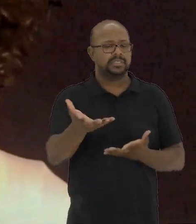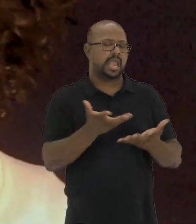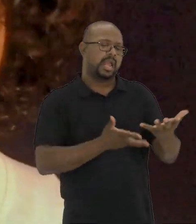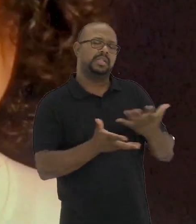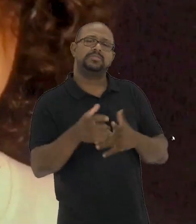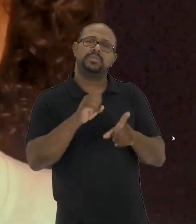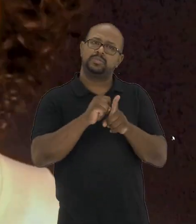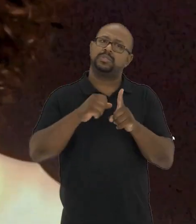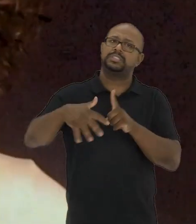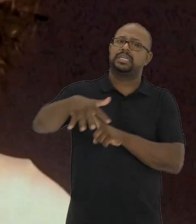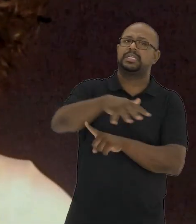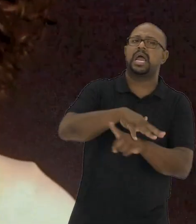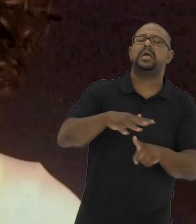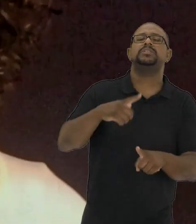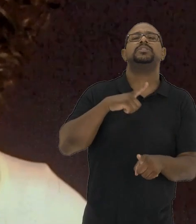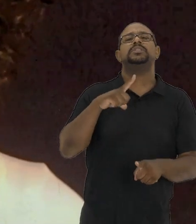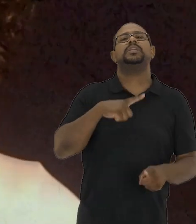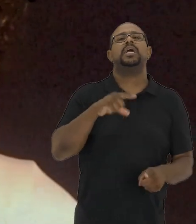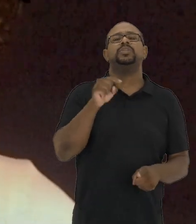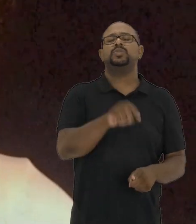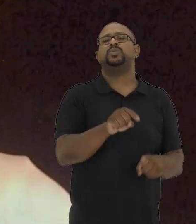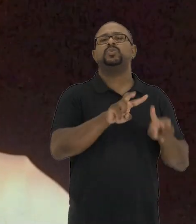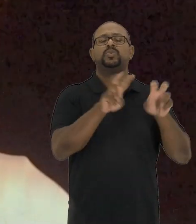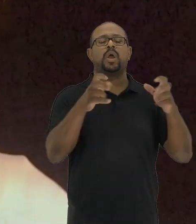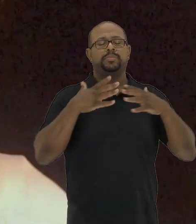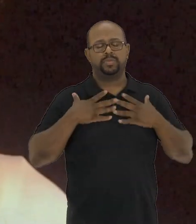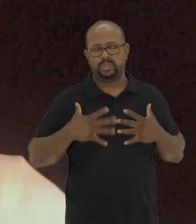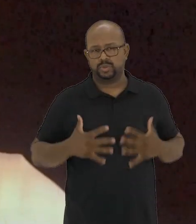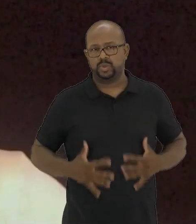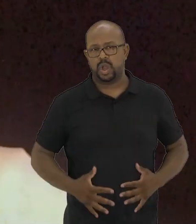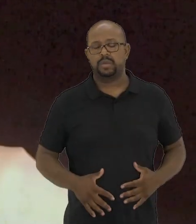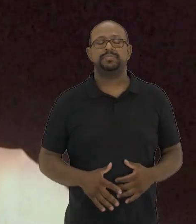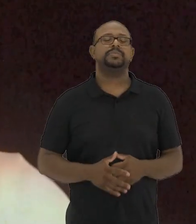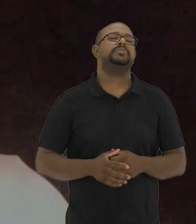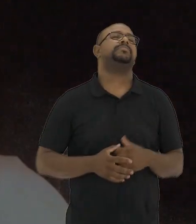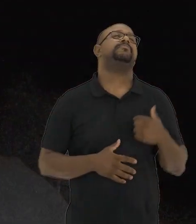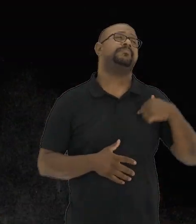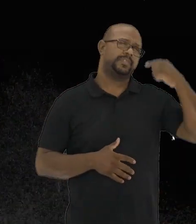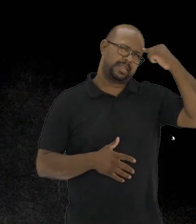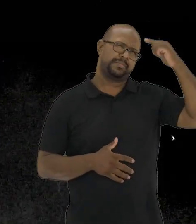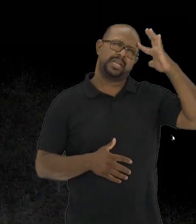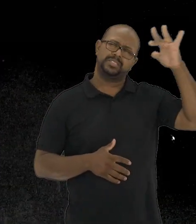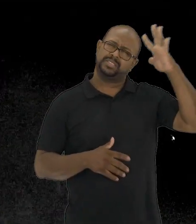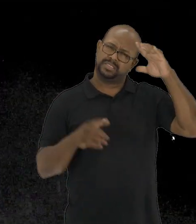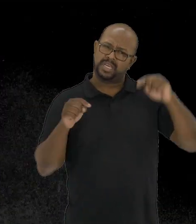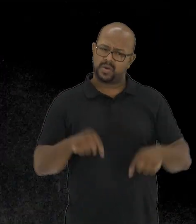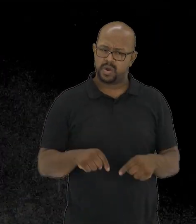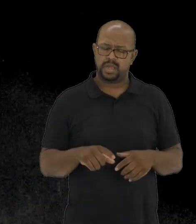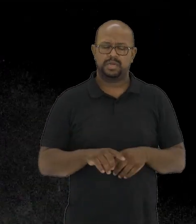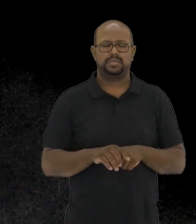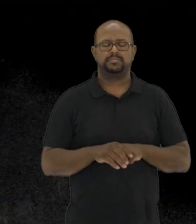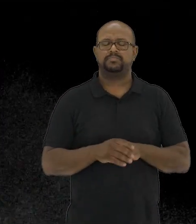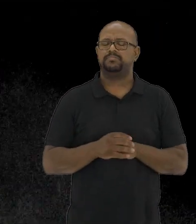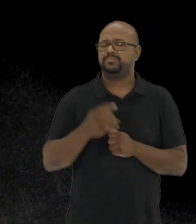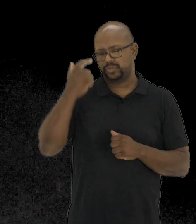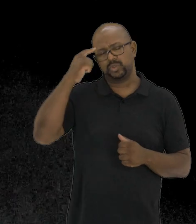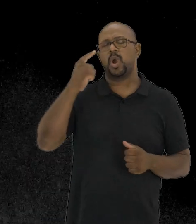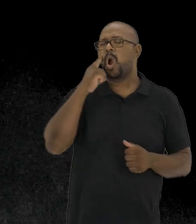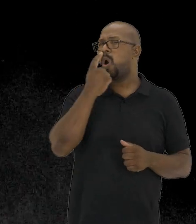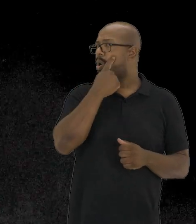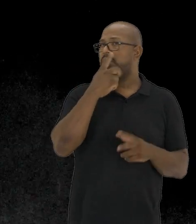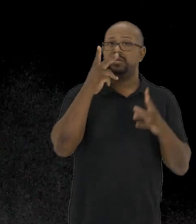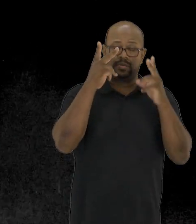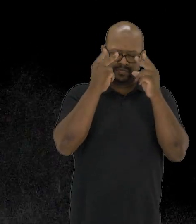principalmente na relação que a sociedade ainda deposita sobre os nossos corpos. Imaginem-se agora,